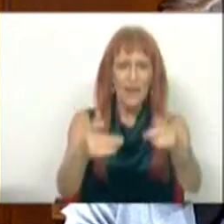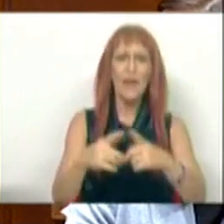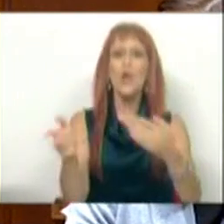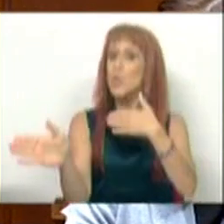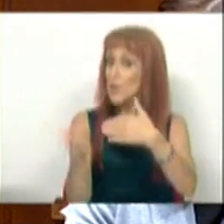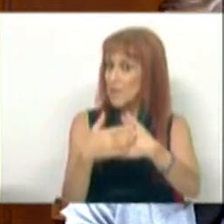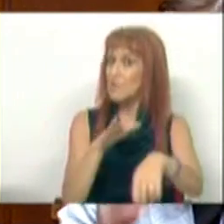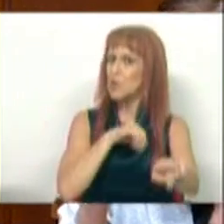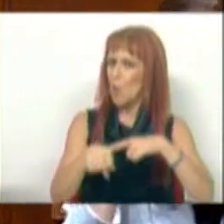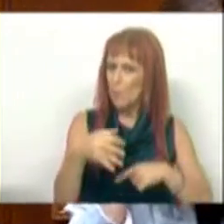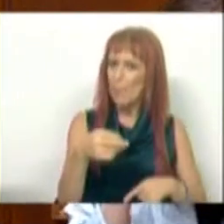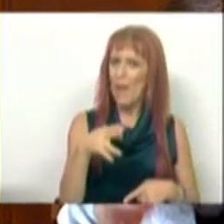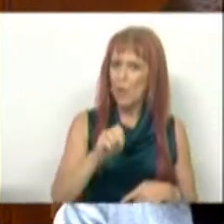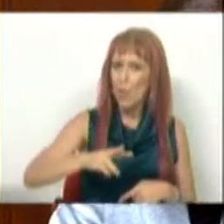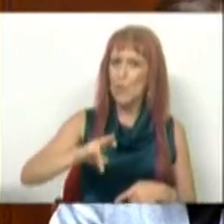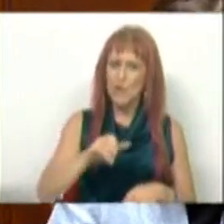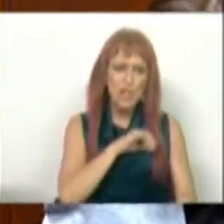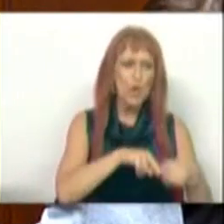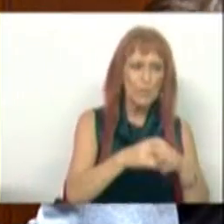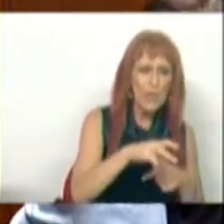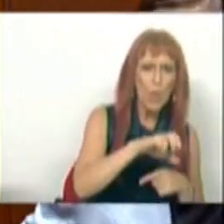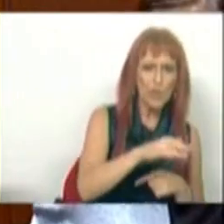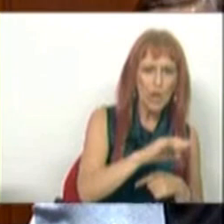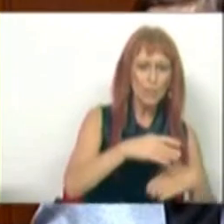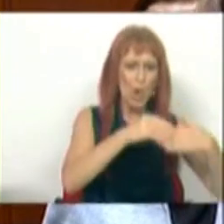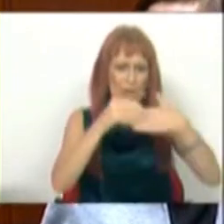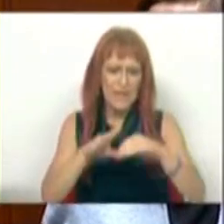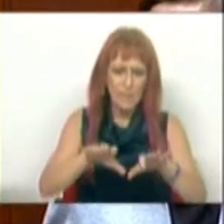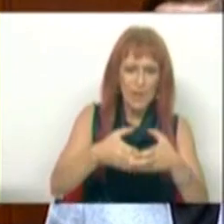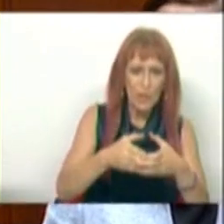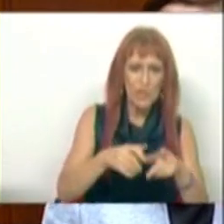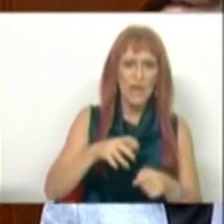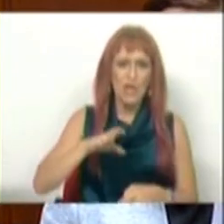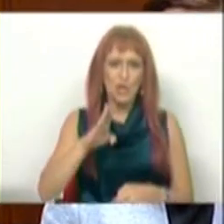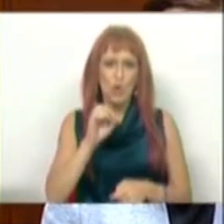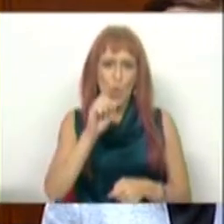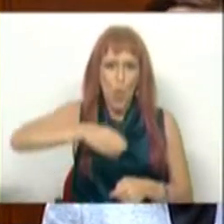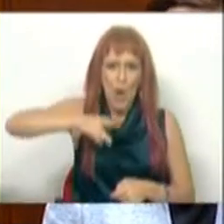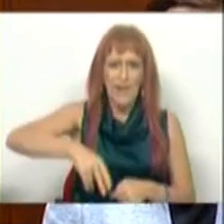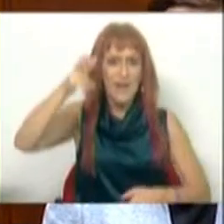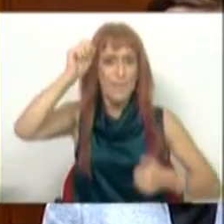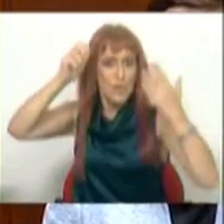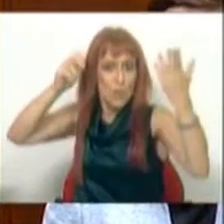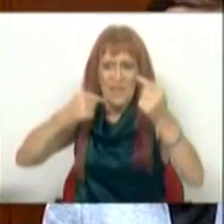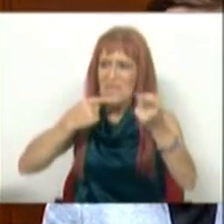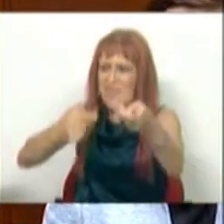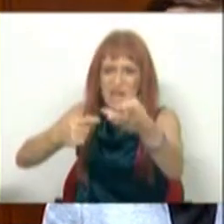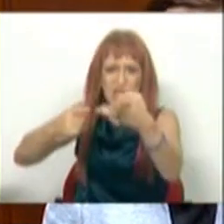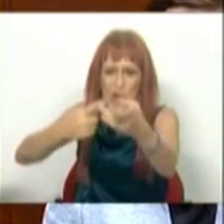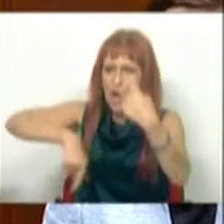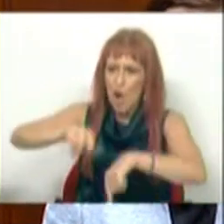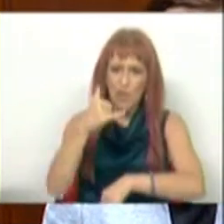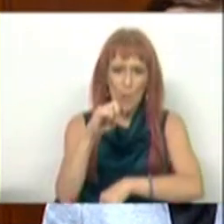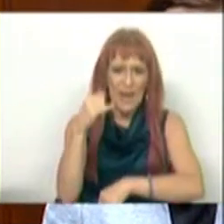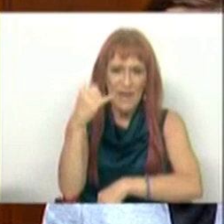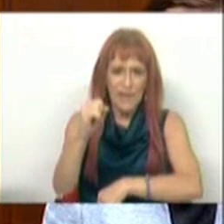um encerramento, Sr. Deputado Paulo Nish, Sr. Deputado António Proa, líder parlamentar Joaquim Sarmento, coragem, dizer, nós em